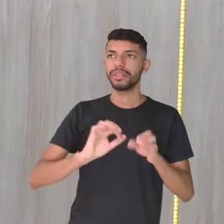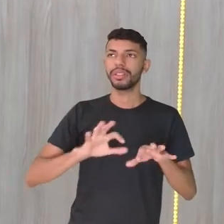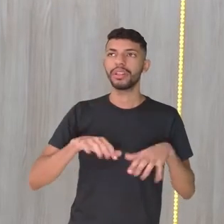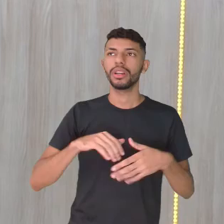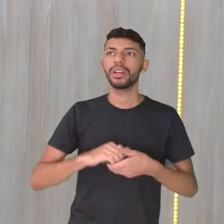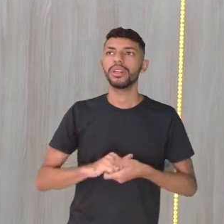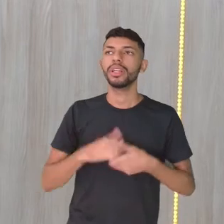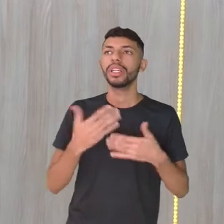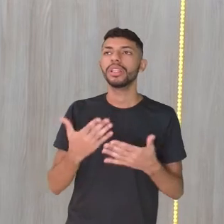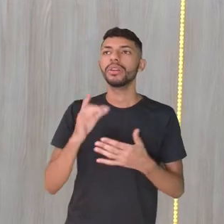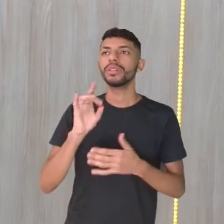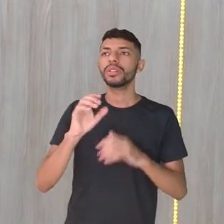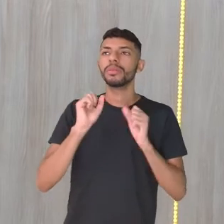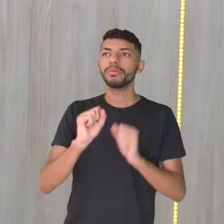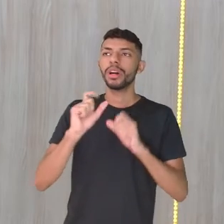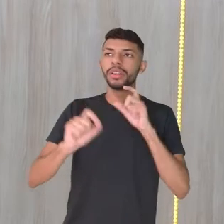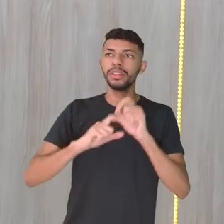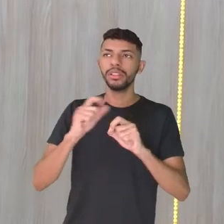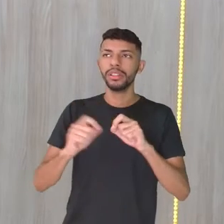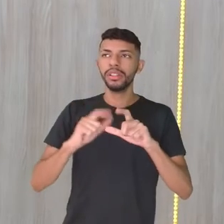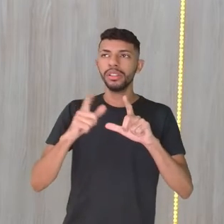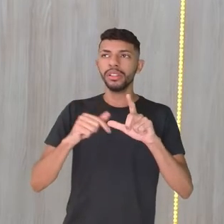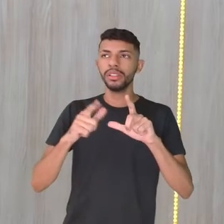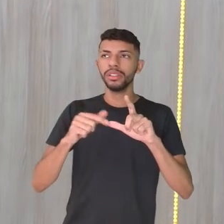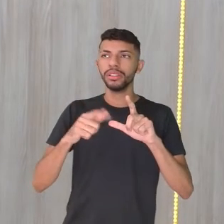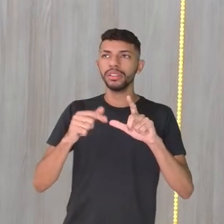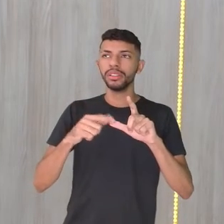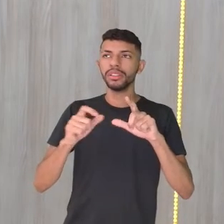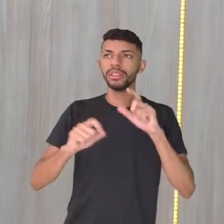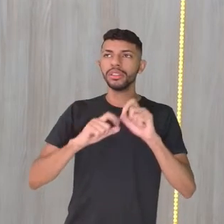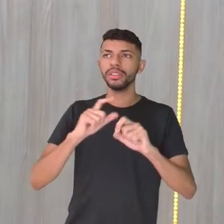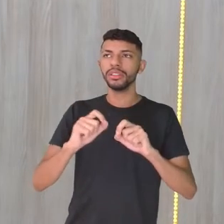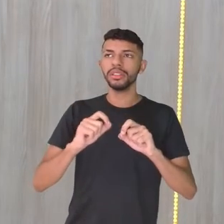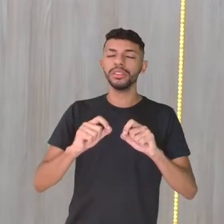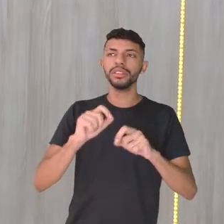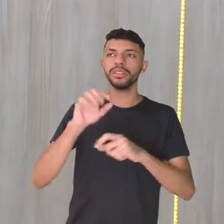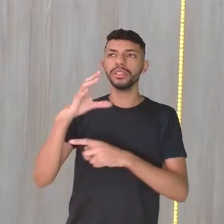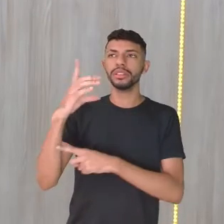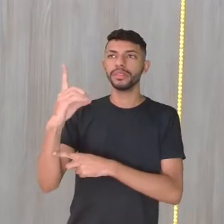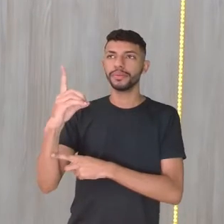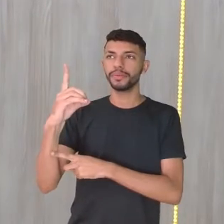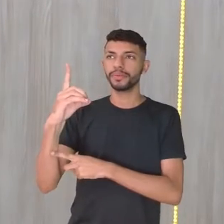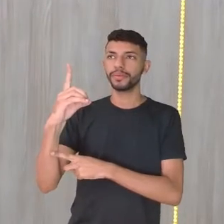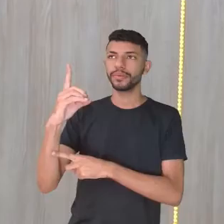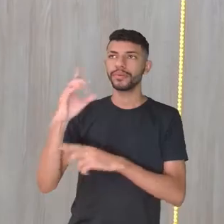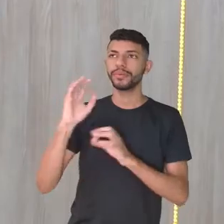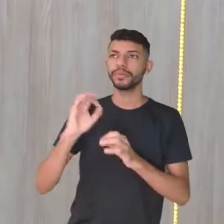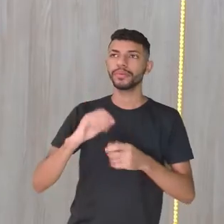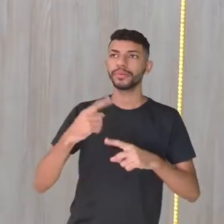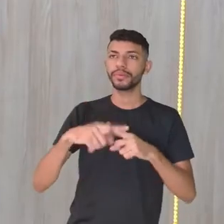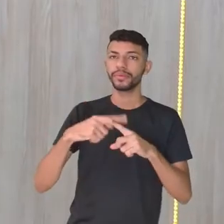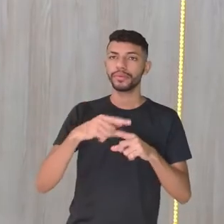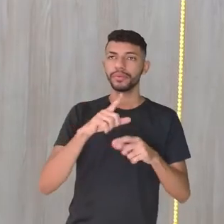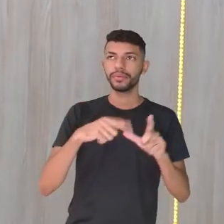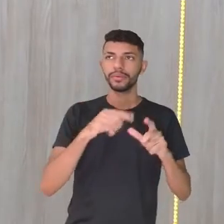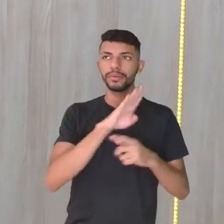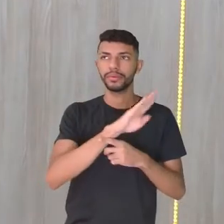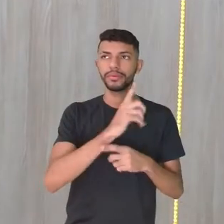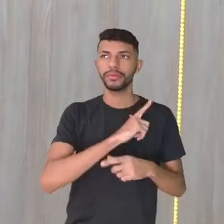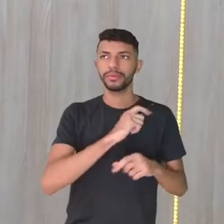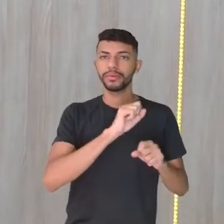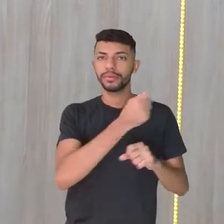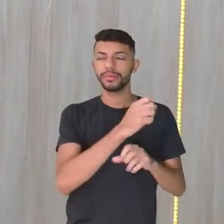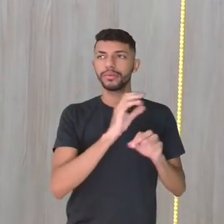Então, só pode ser a letra D, porque a letra B tem um S. Tá